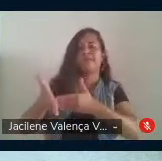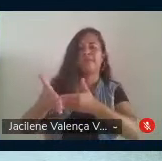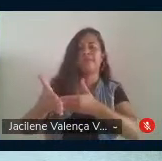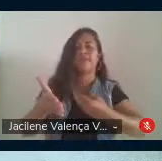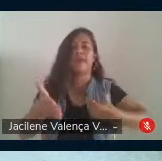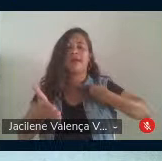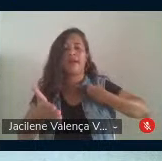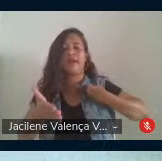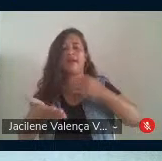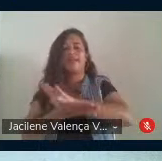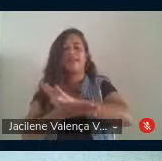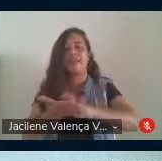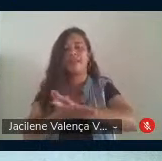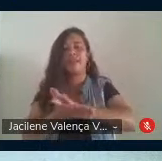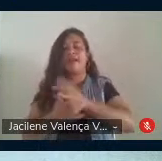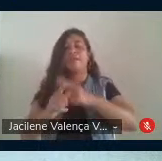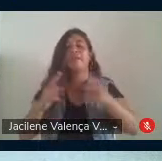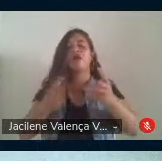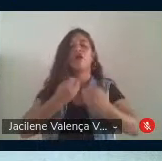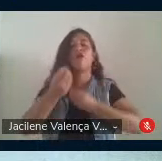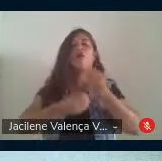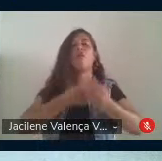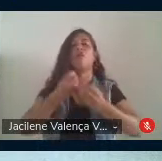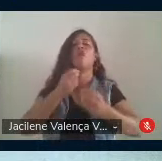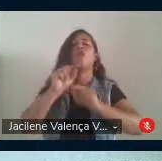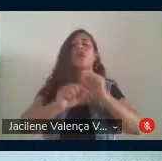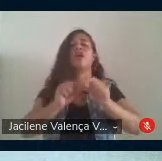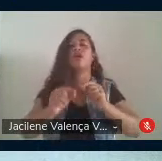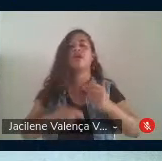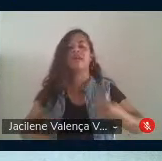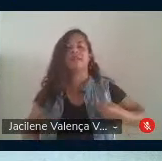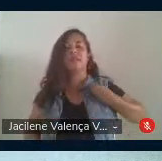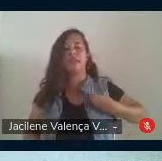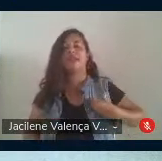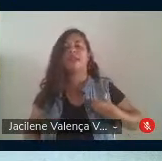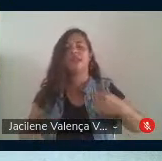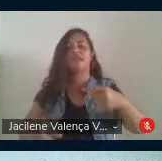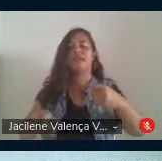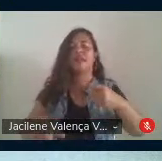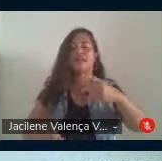mas como uma fronteira entre o ser e o mais ser,